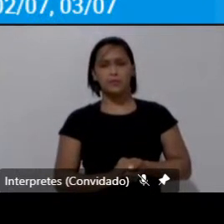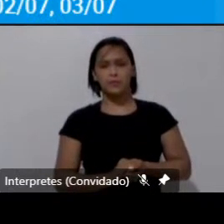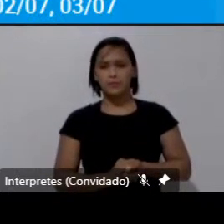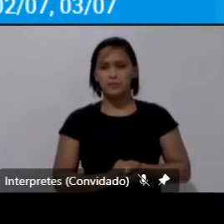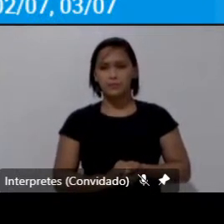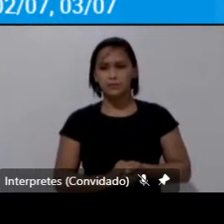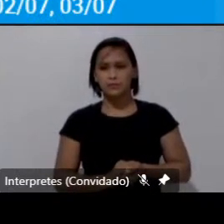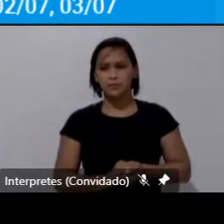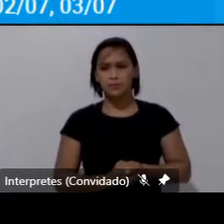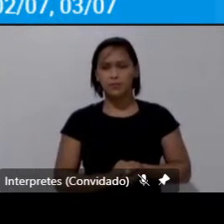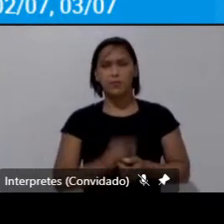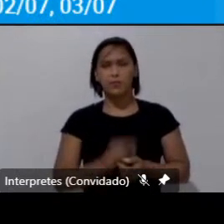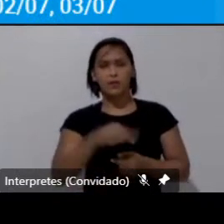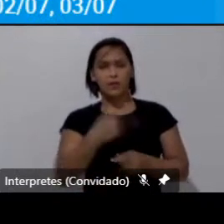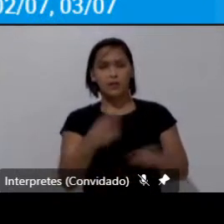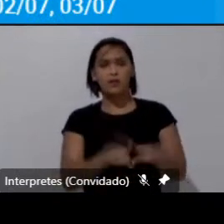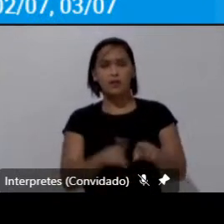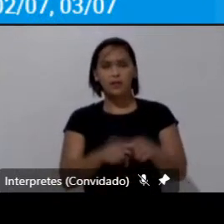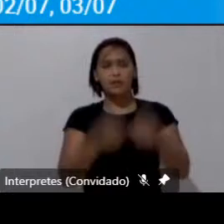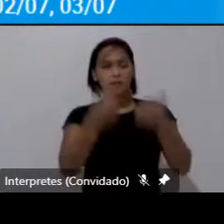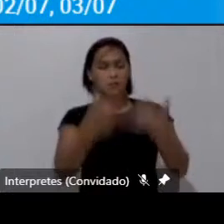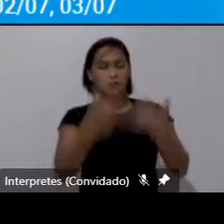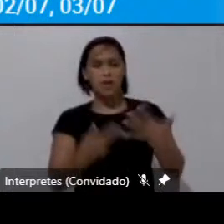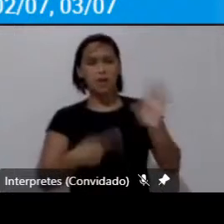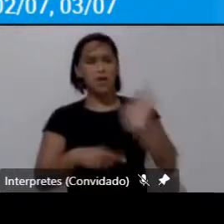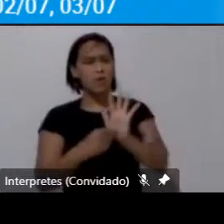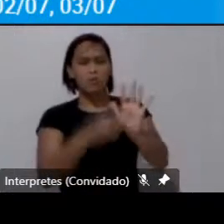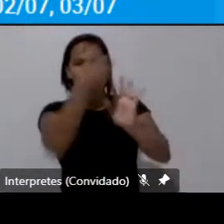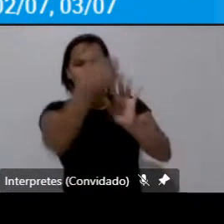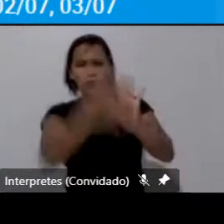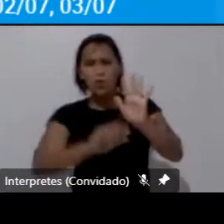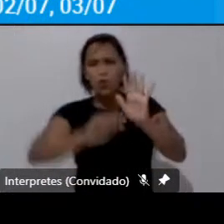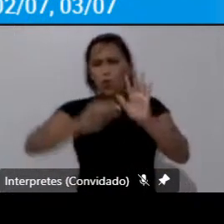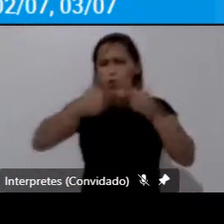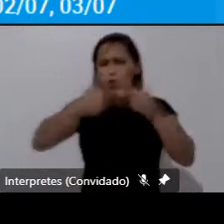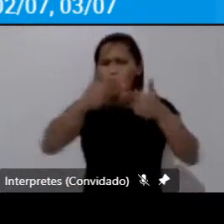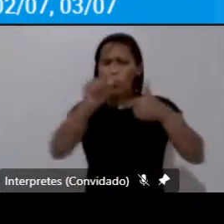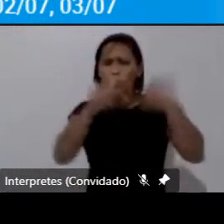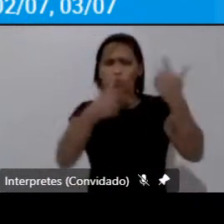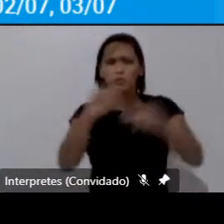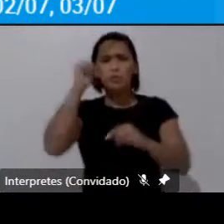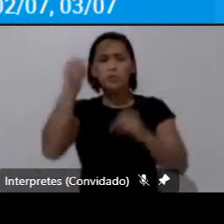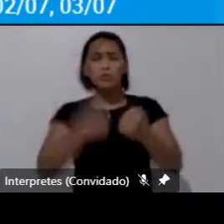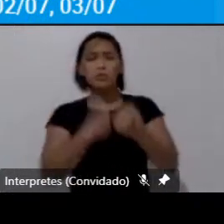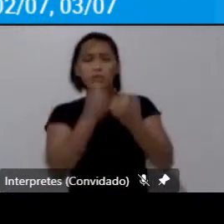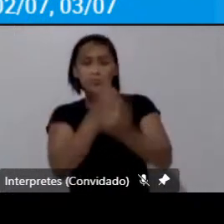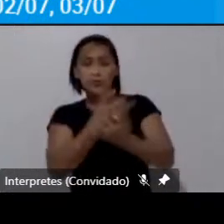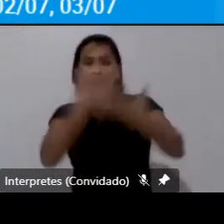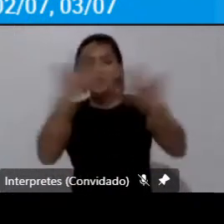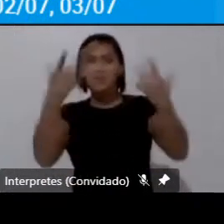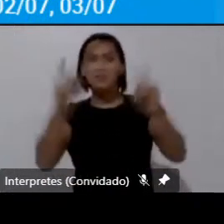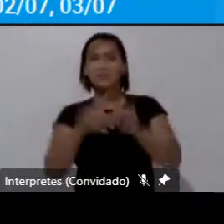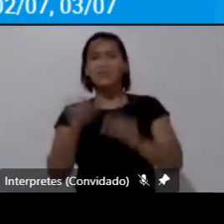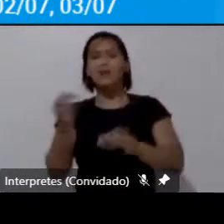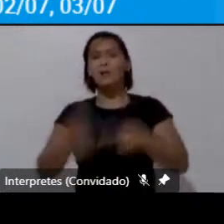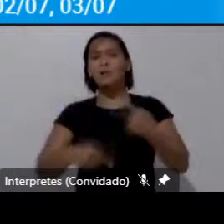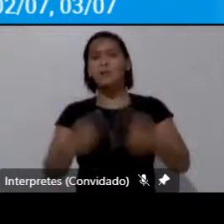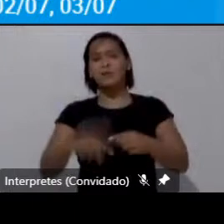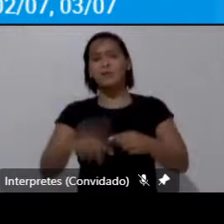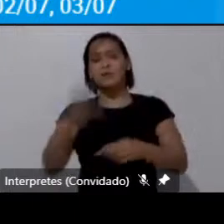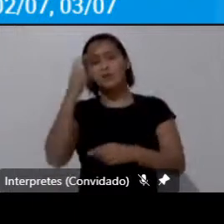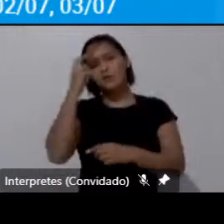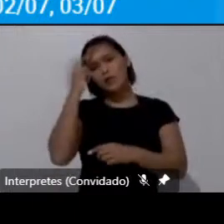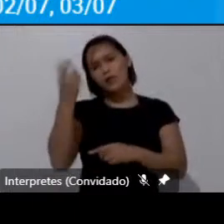e assim é que alguns outros autores vão explorar as dimensões políticas e culturais da